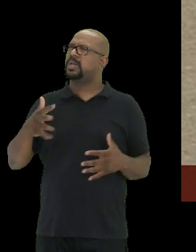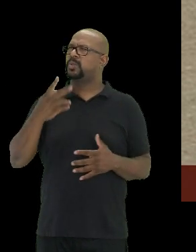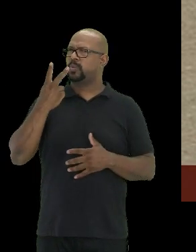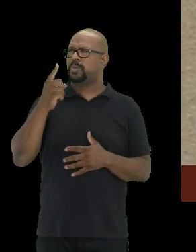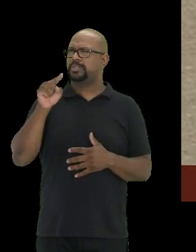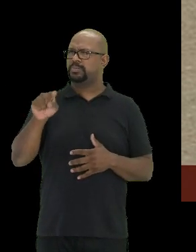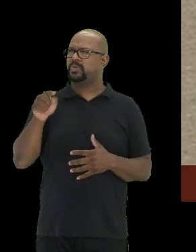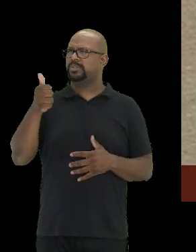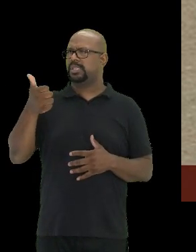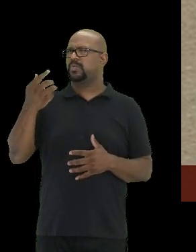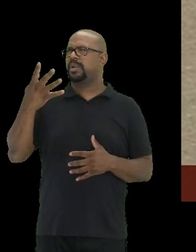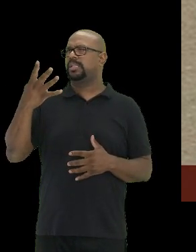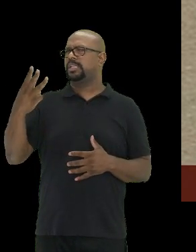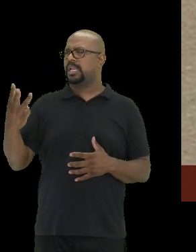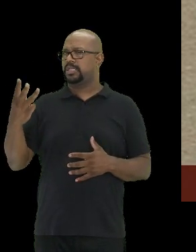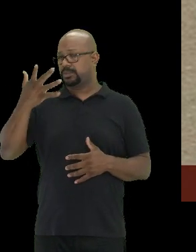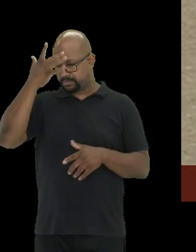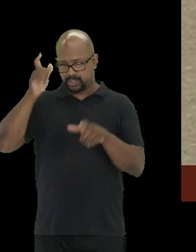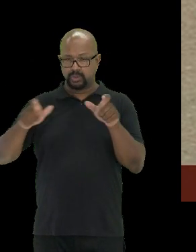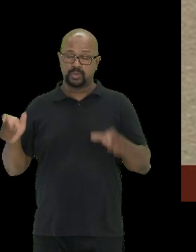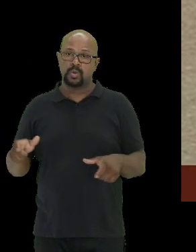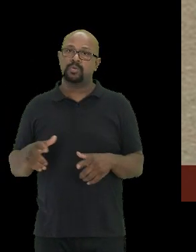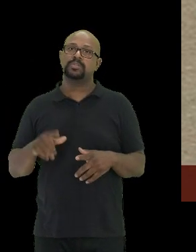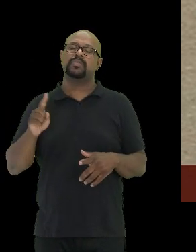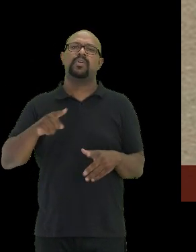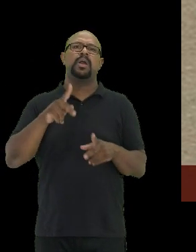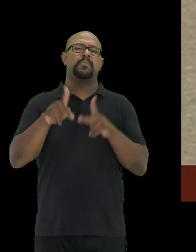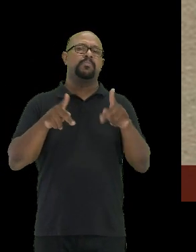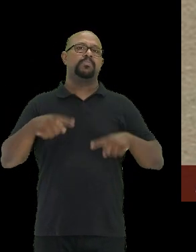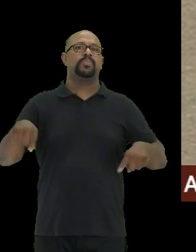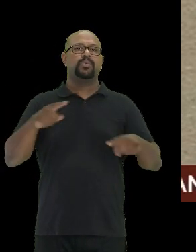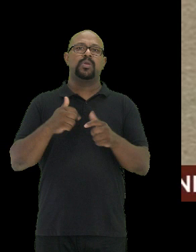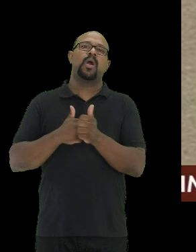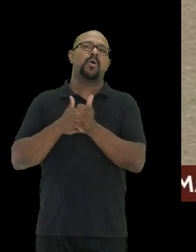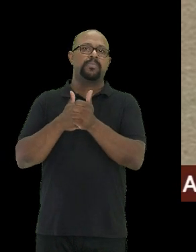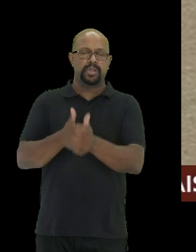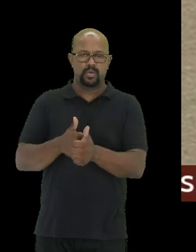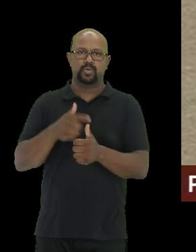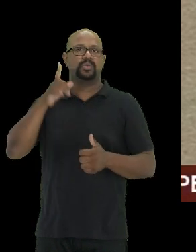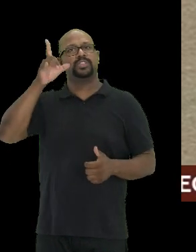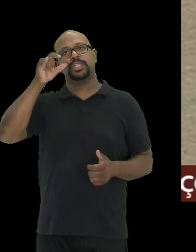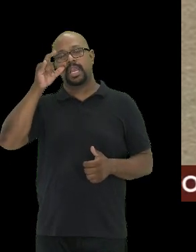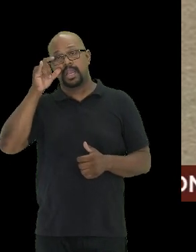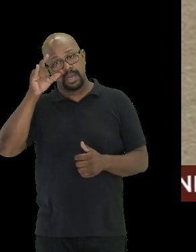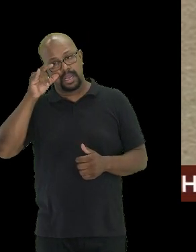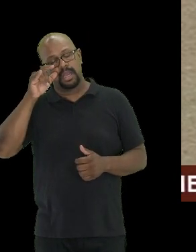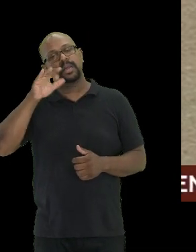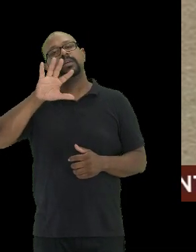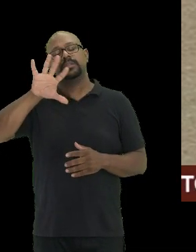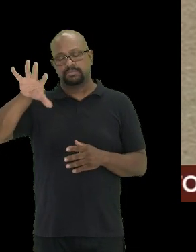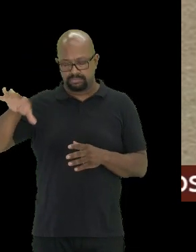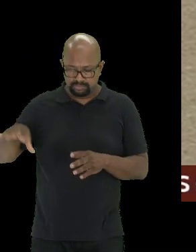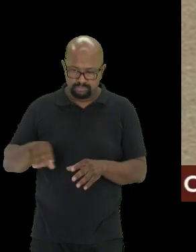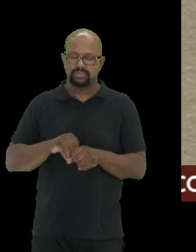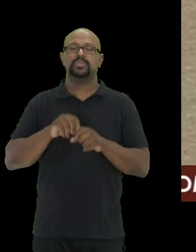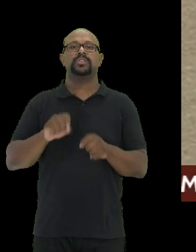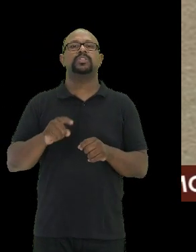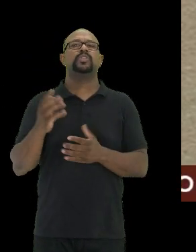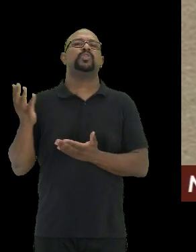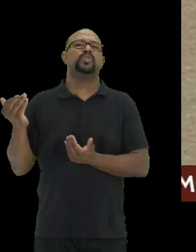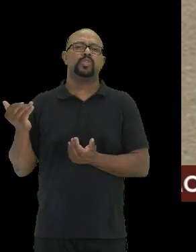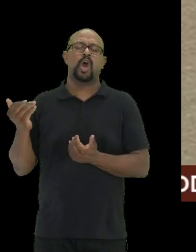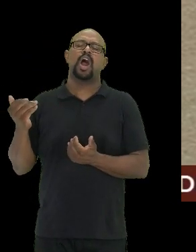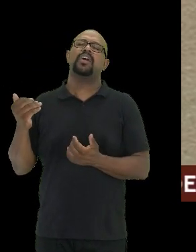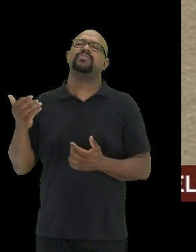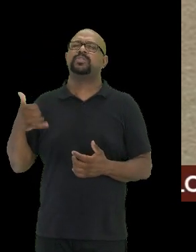.143 pessoas, foi o público que acompanhou a exposição no Instagram, que se constituiu principalmente de jovens